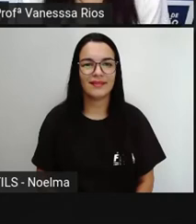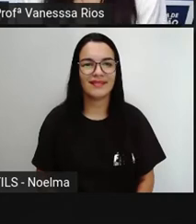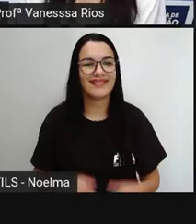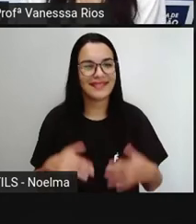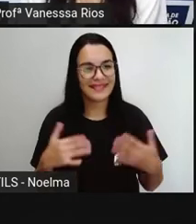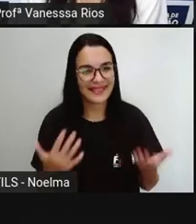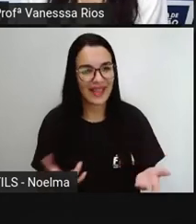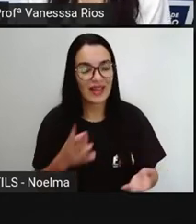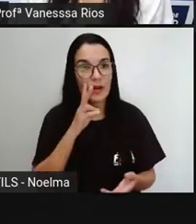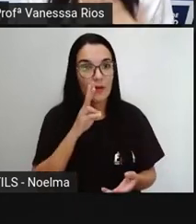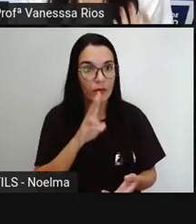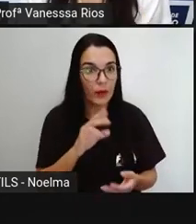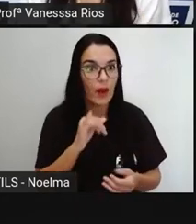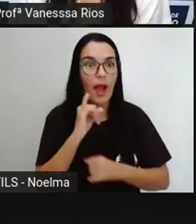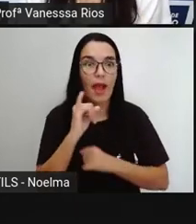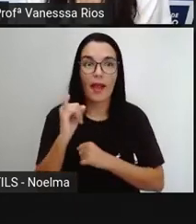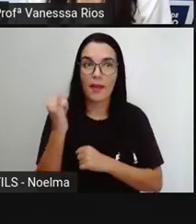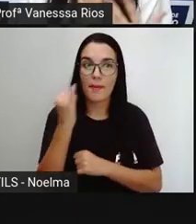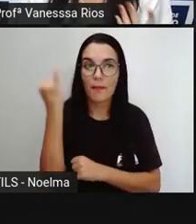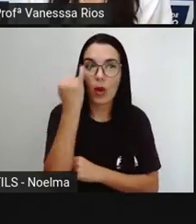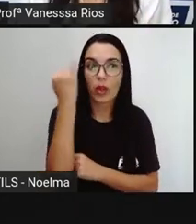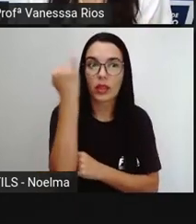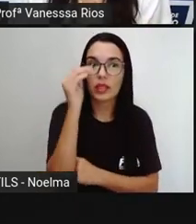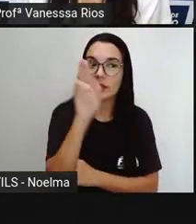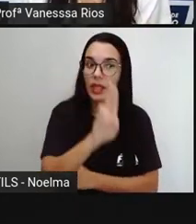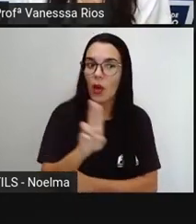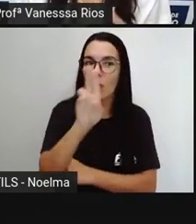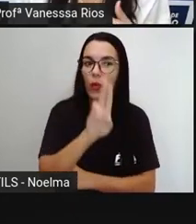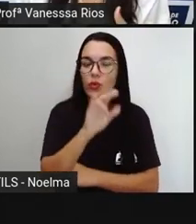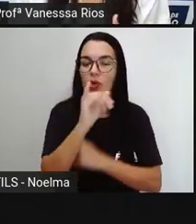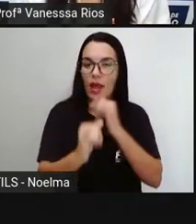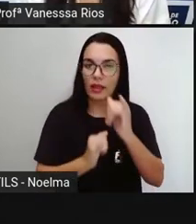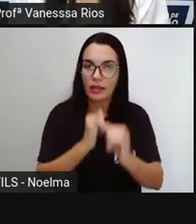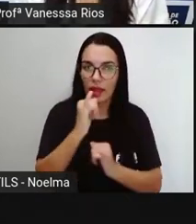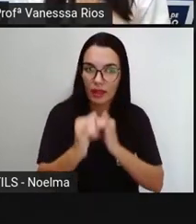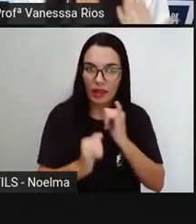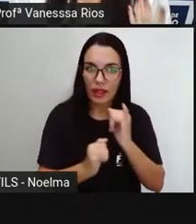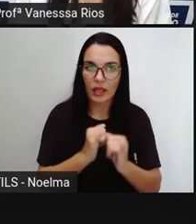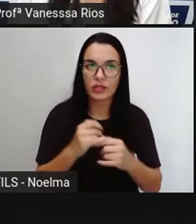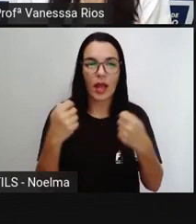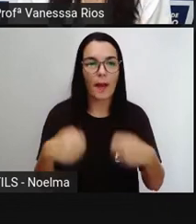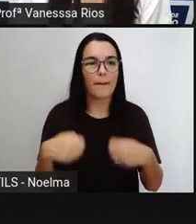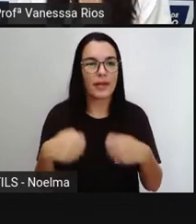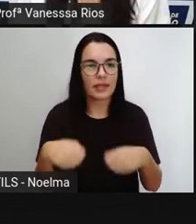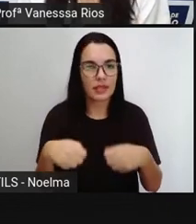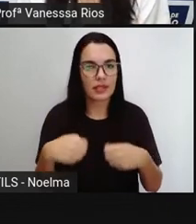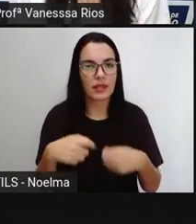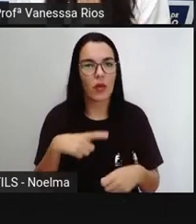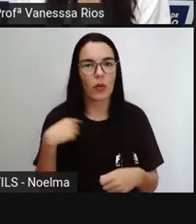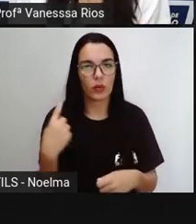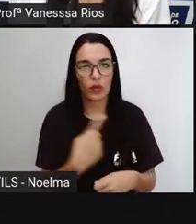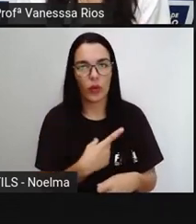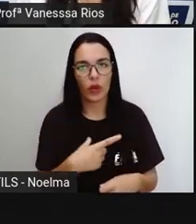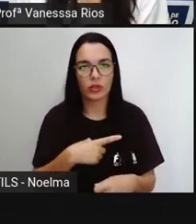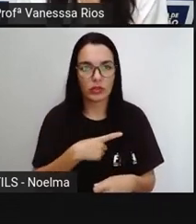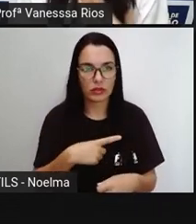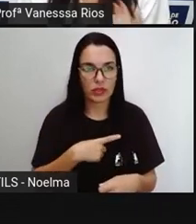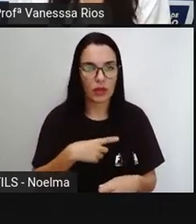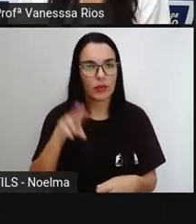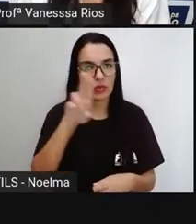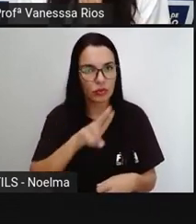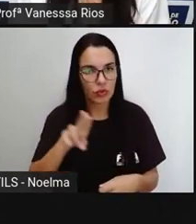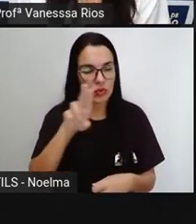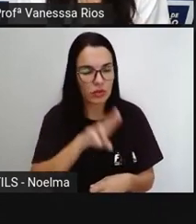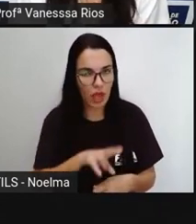Pronto, observaram aí a importância do uso da internet, a necessidade que nós temos de utilizar esse meio em